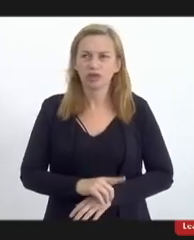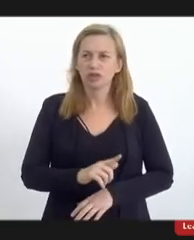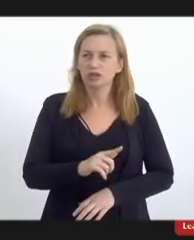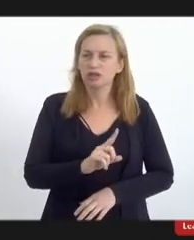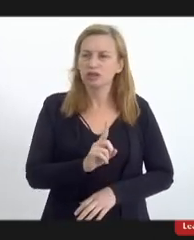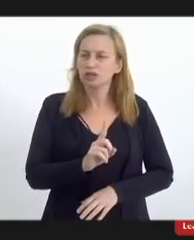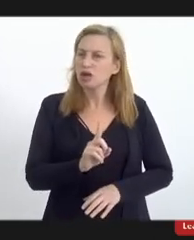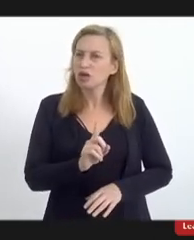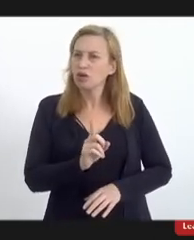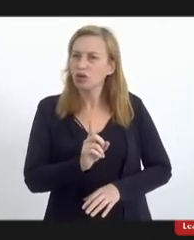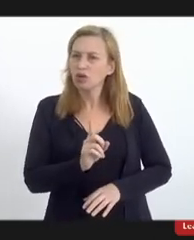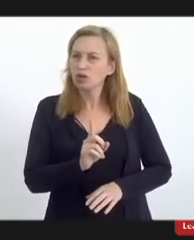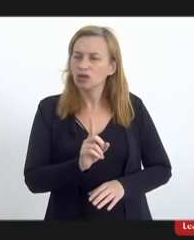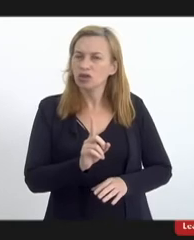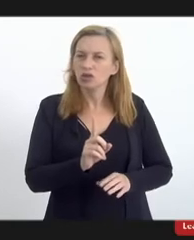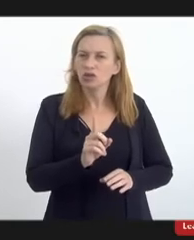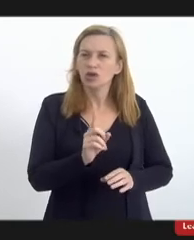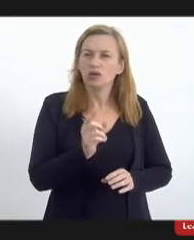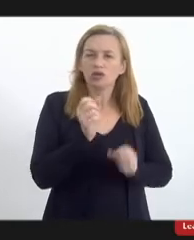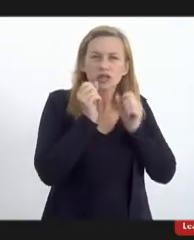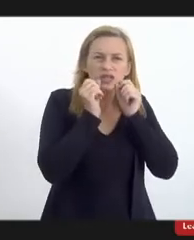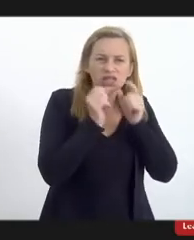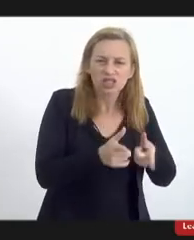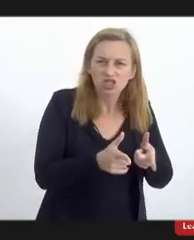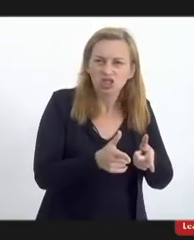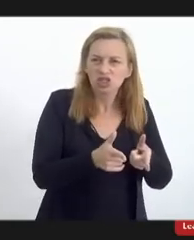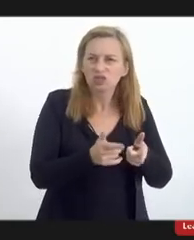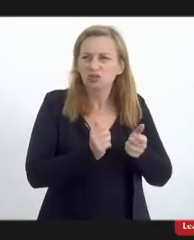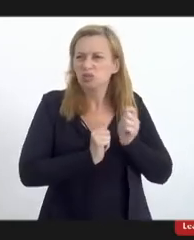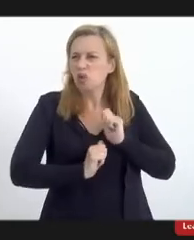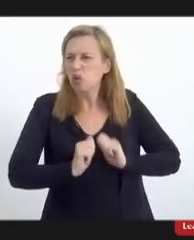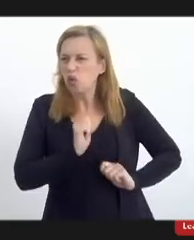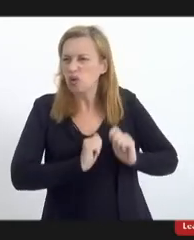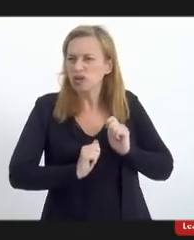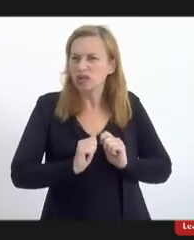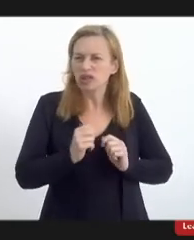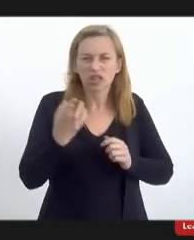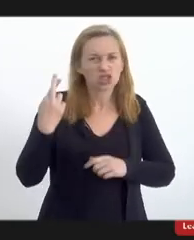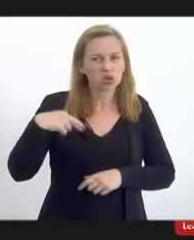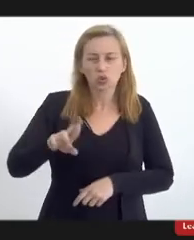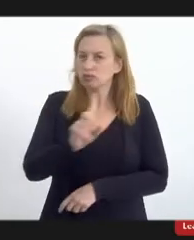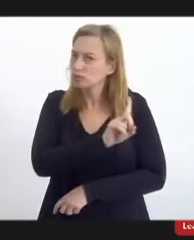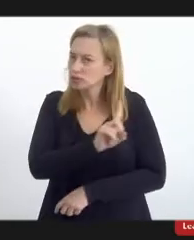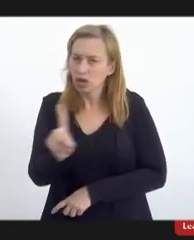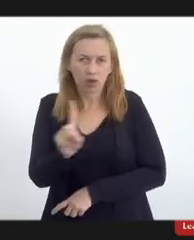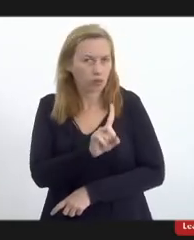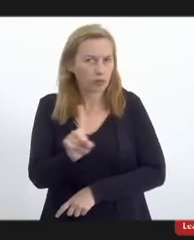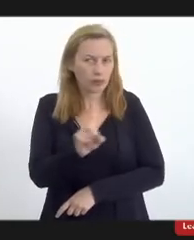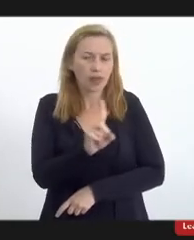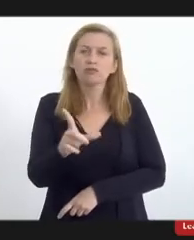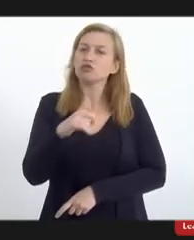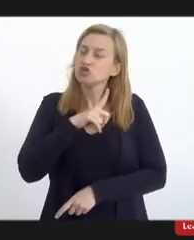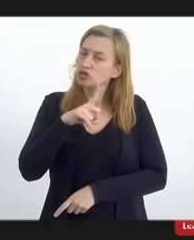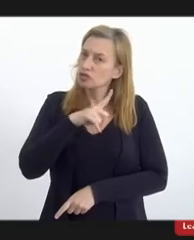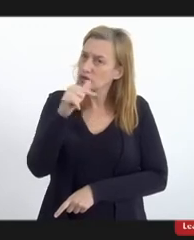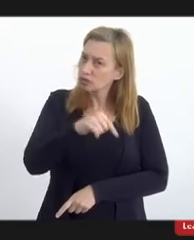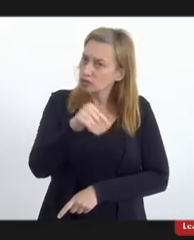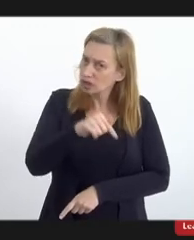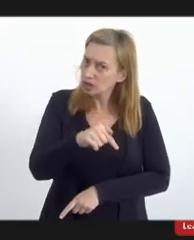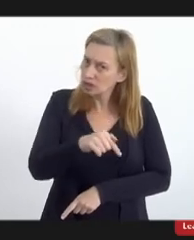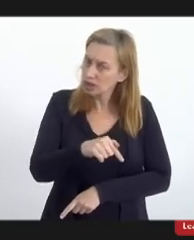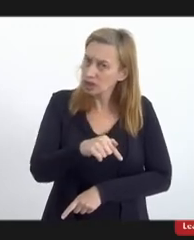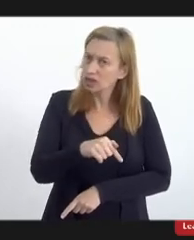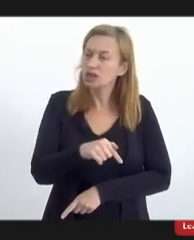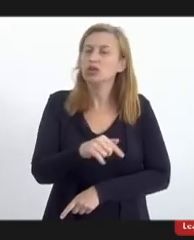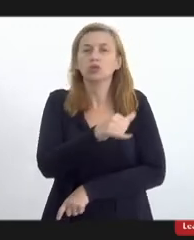religioso, elas não ofendem, elas não, não adianta, elas não partem para isso, nós tivemos aqui, aqui estamos